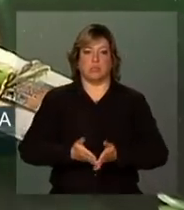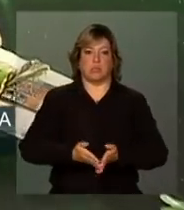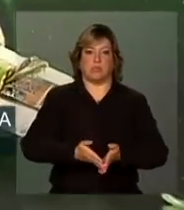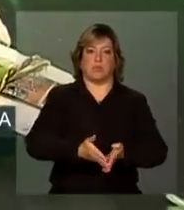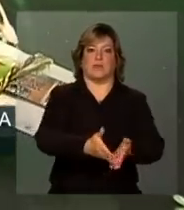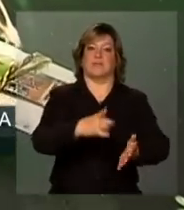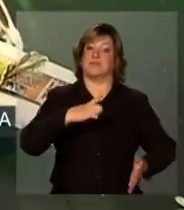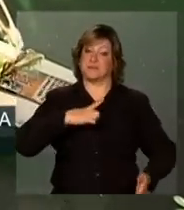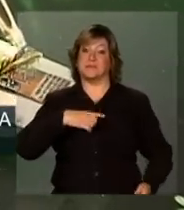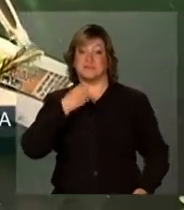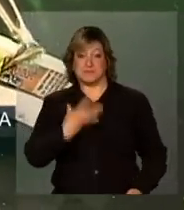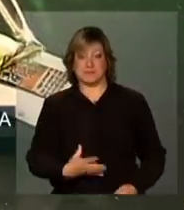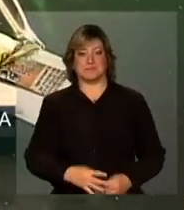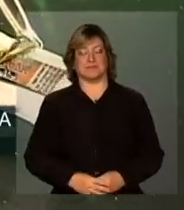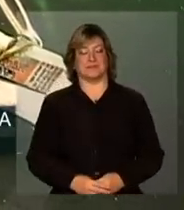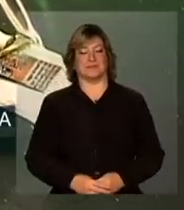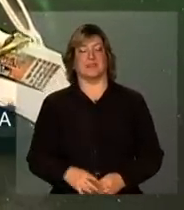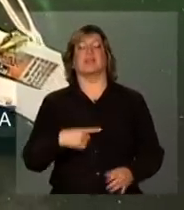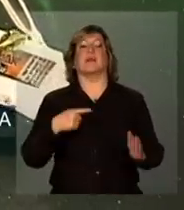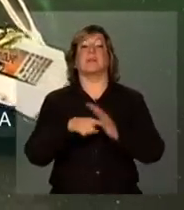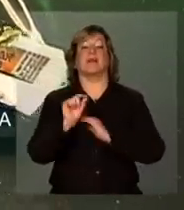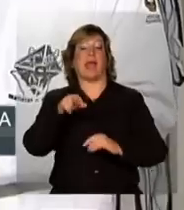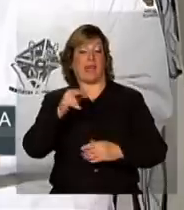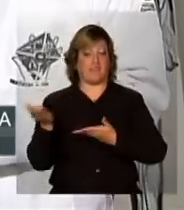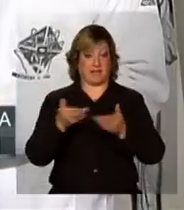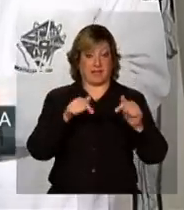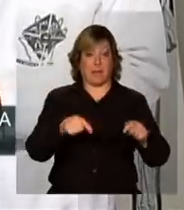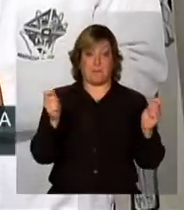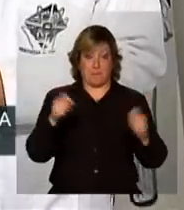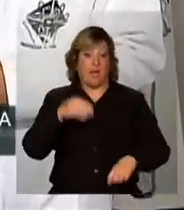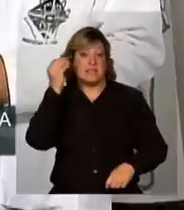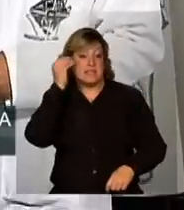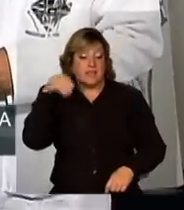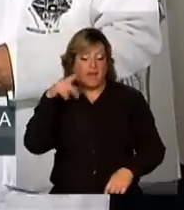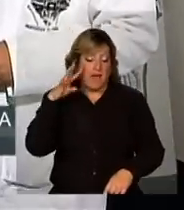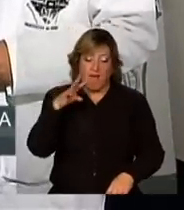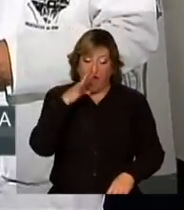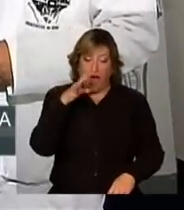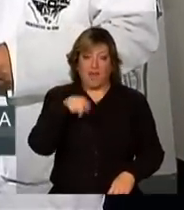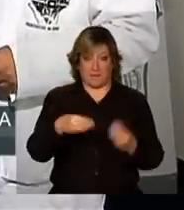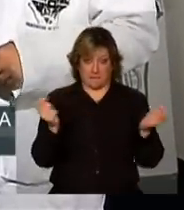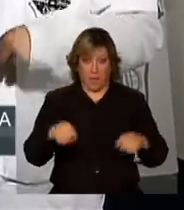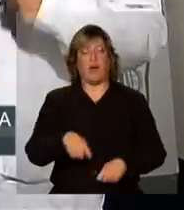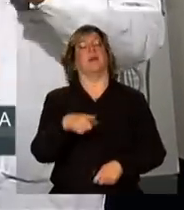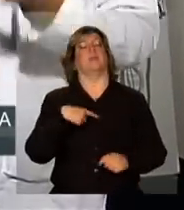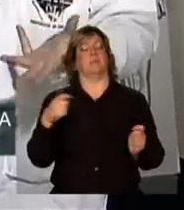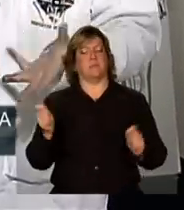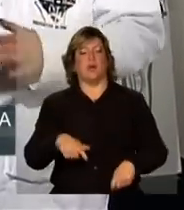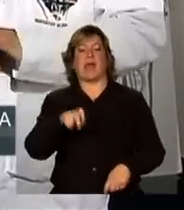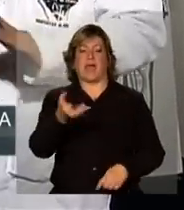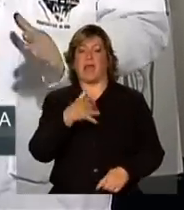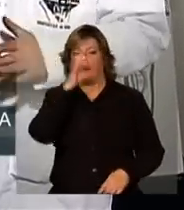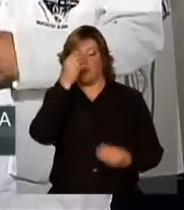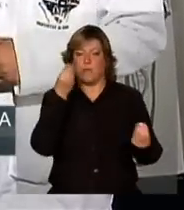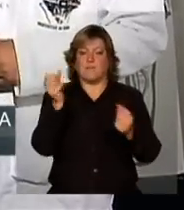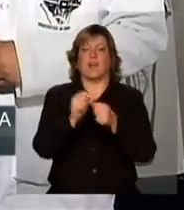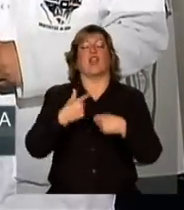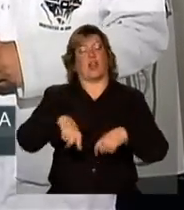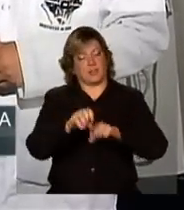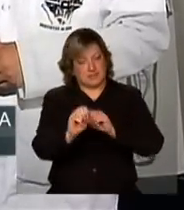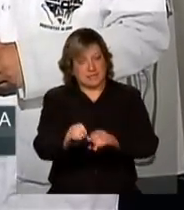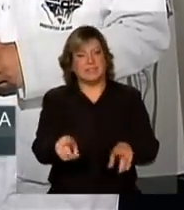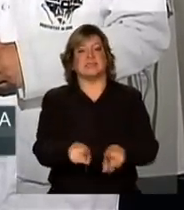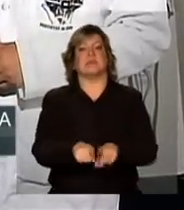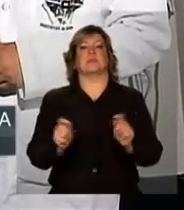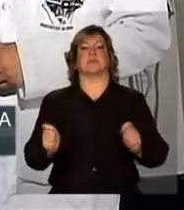o barquinho a partir disso. Então quem vier aqui está convidado a experimentar junto com vocês? Com certeza, se quiser aprender como fazer, nós também podemos